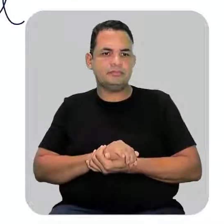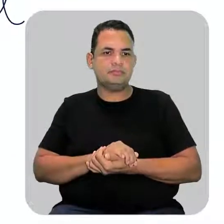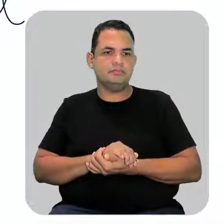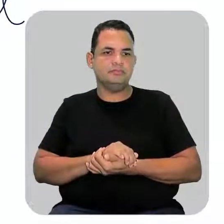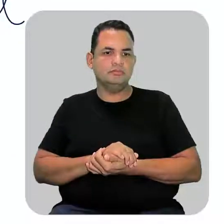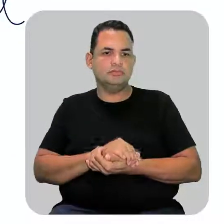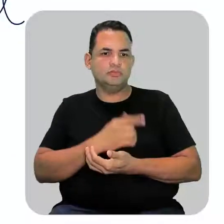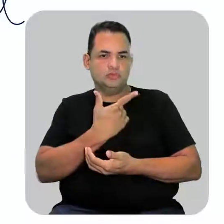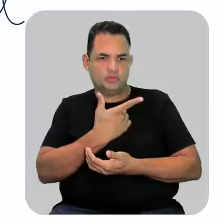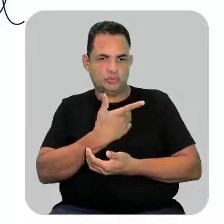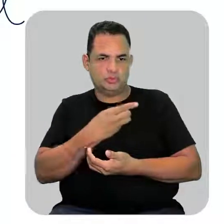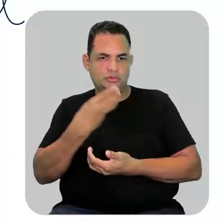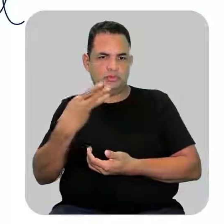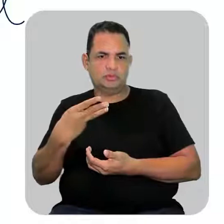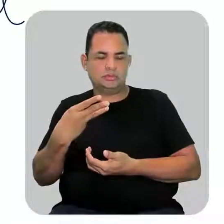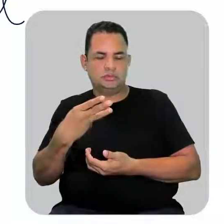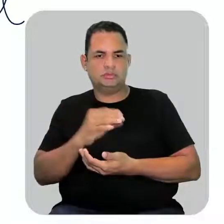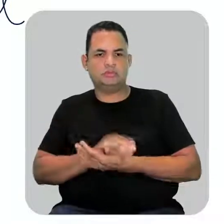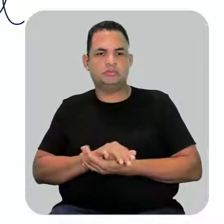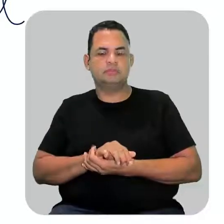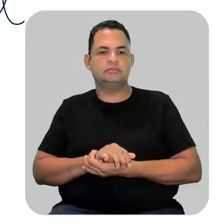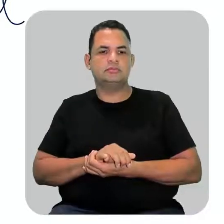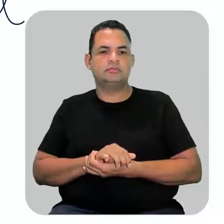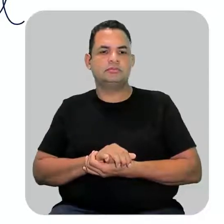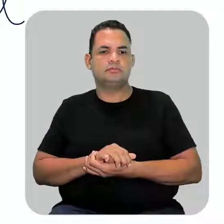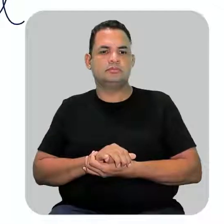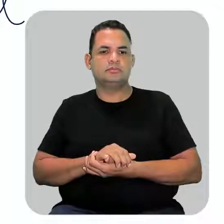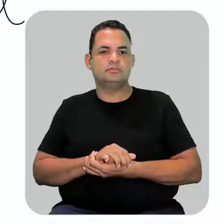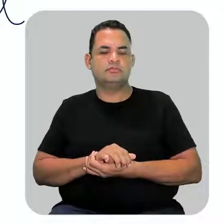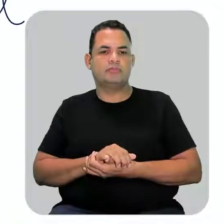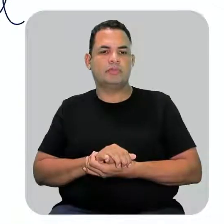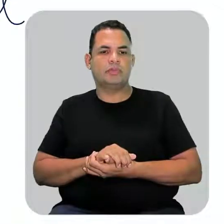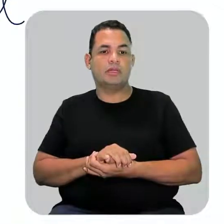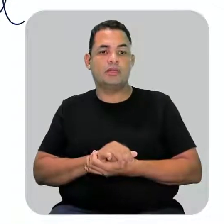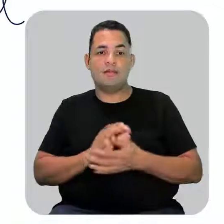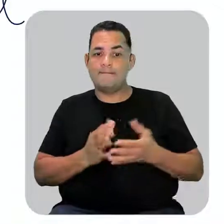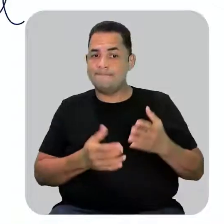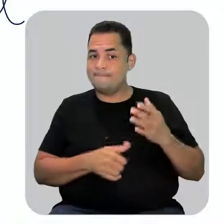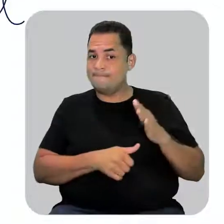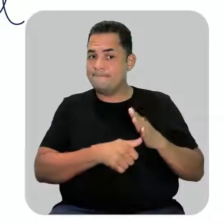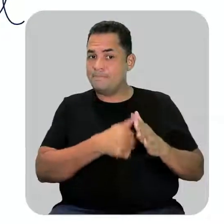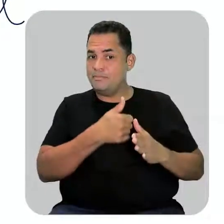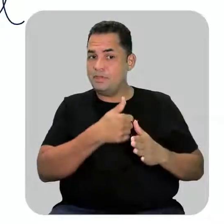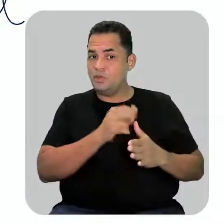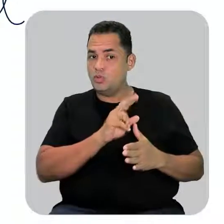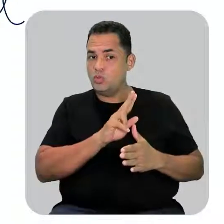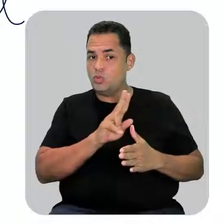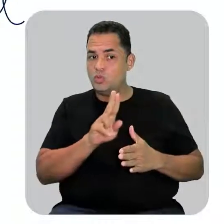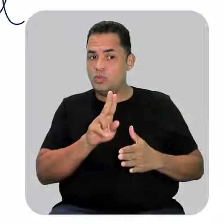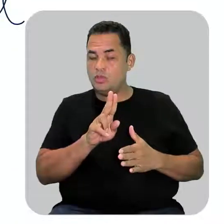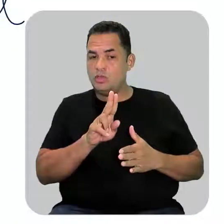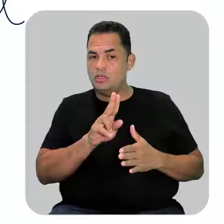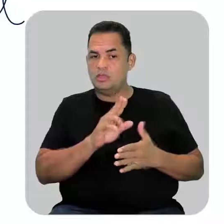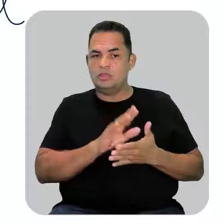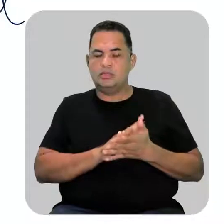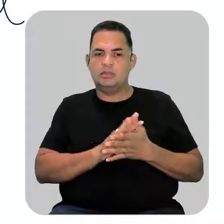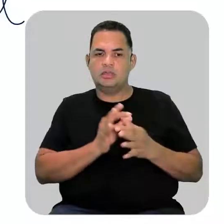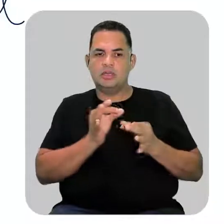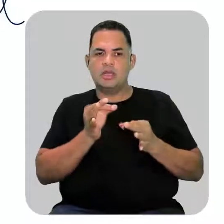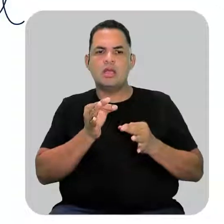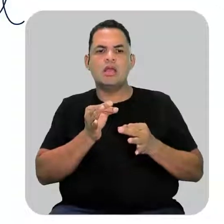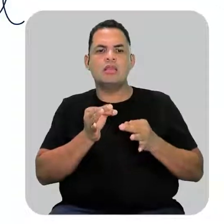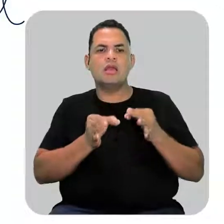carbono 2 e no carbono 3. Eles vêm primeiro no nome, tá? Então, em ordem